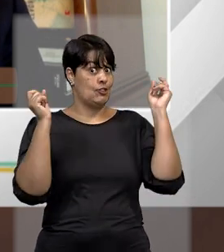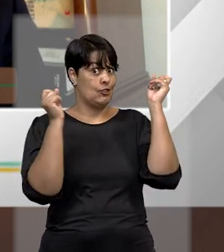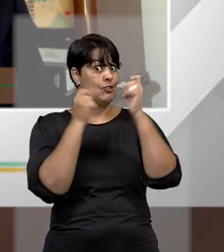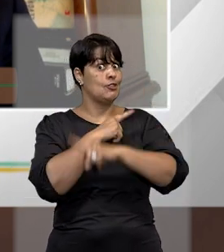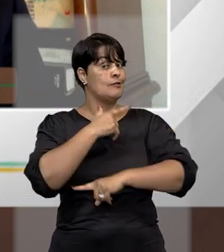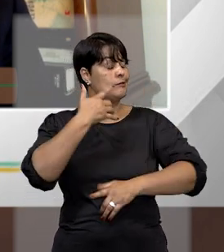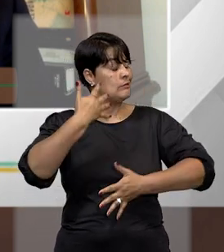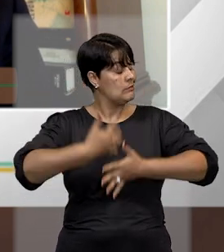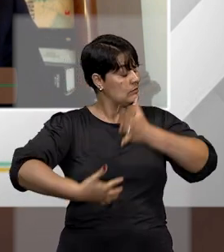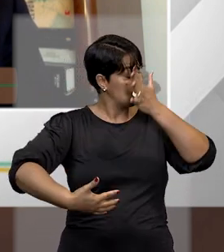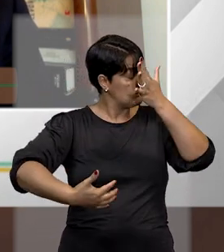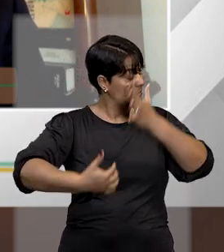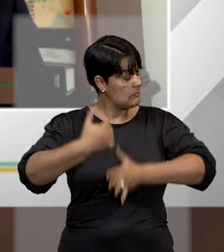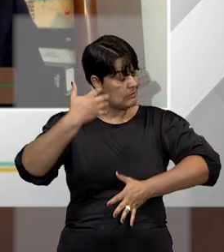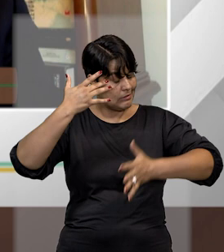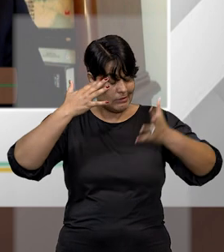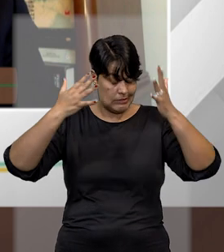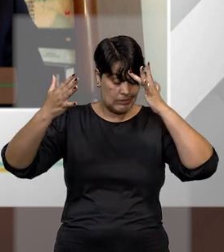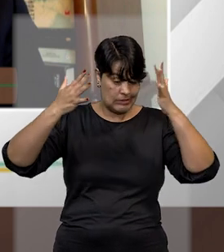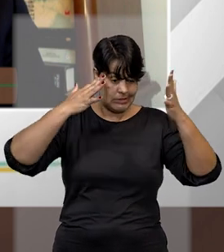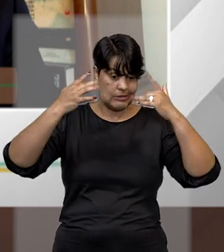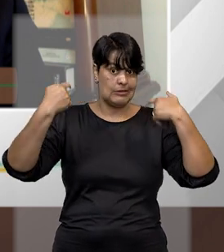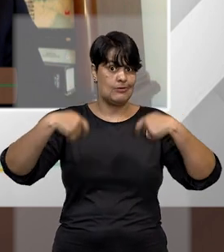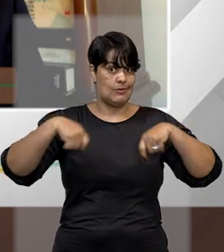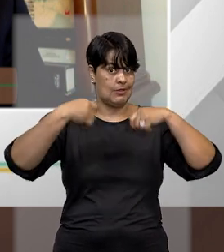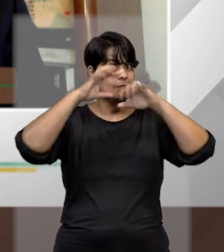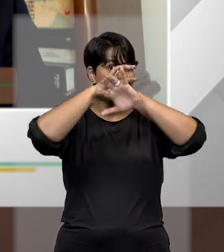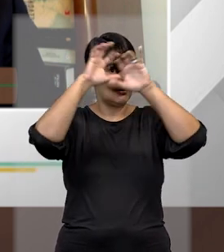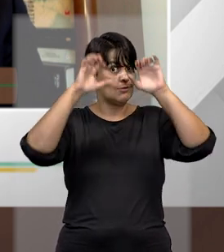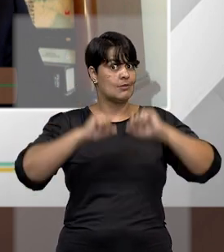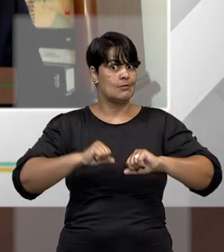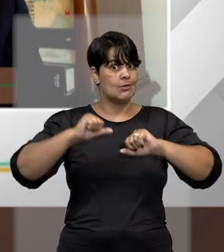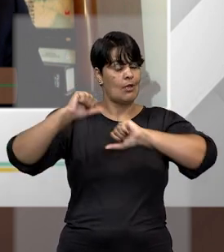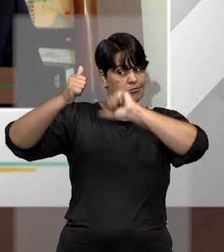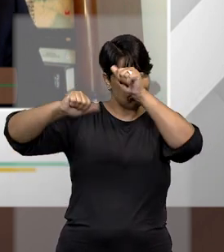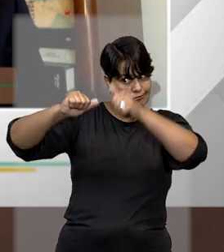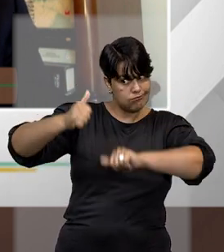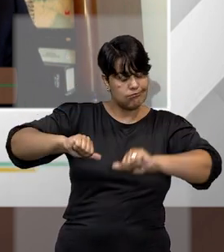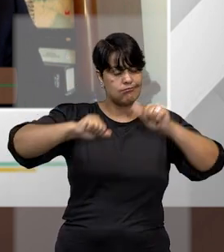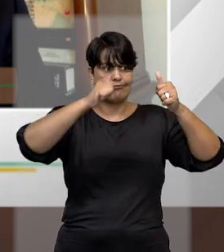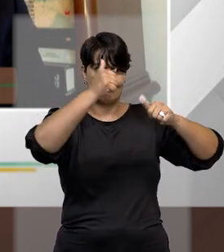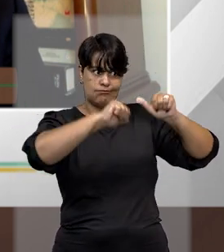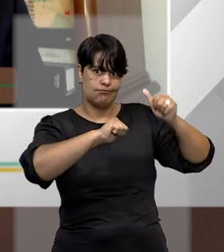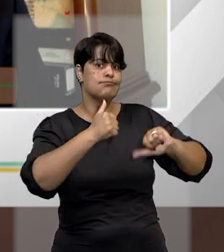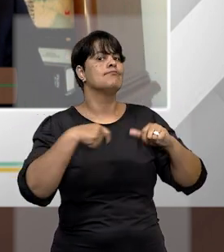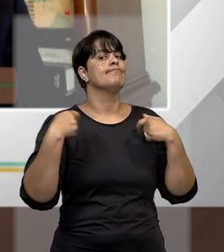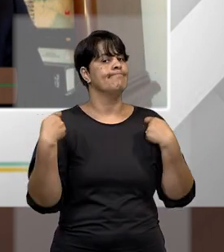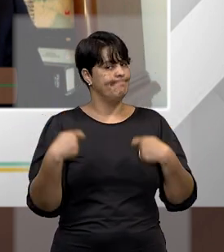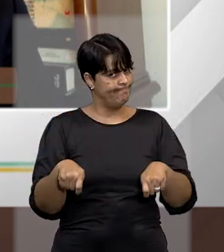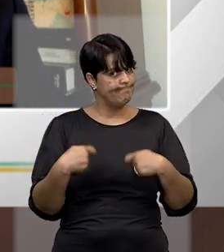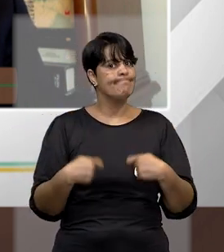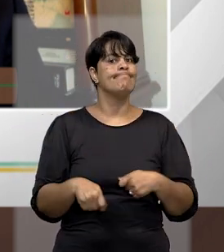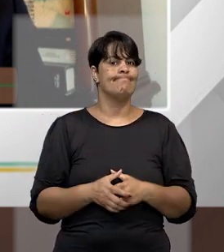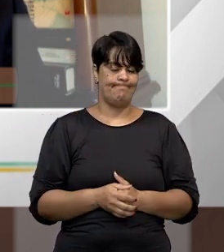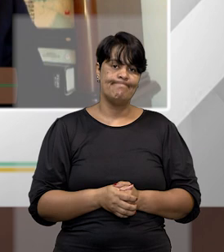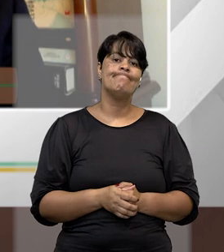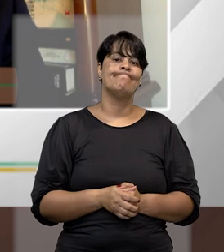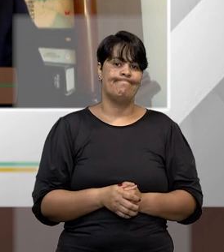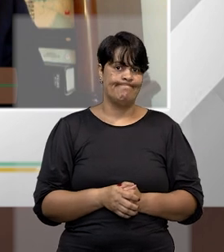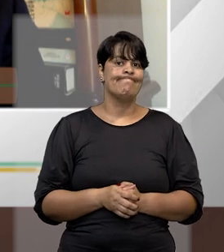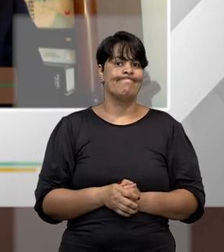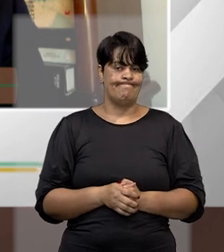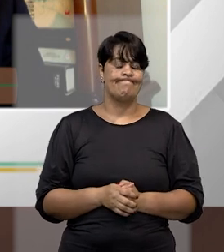terão que enfrentar nos próximos meses. Inclusive, e esse é um ponto importante,